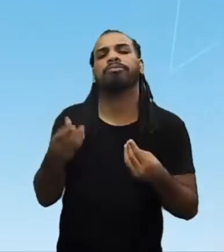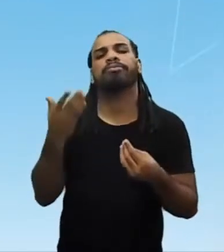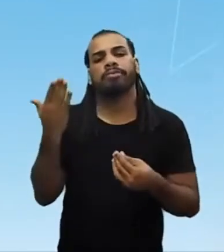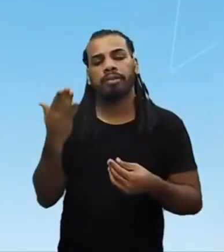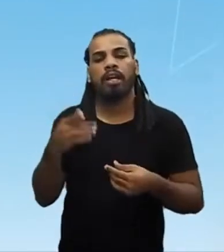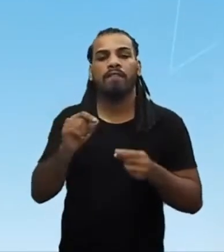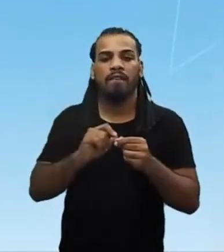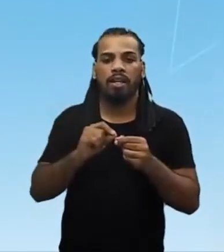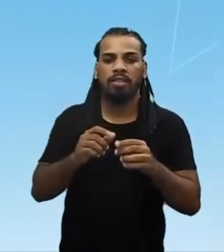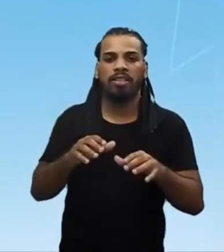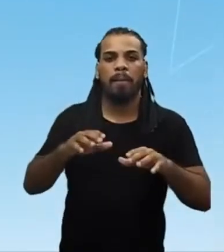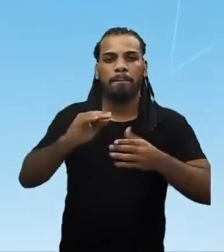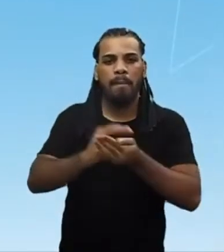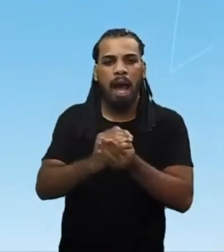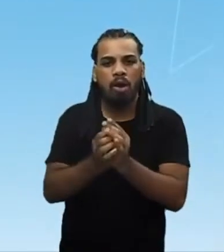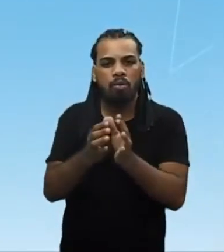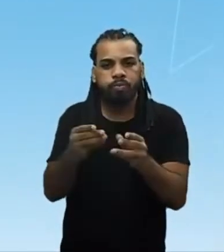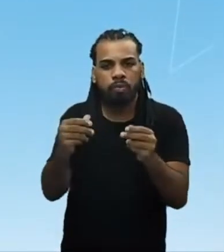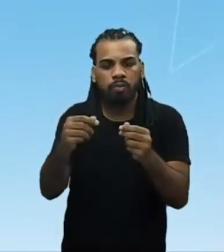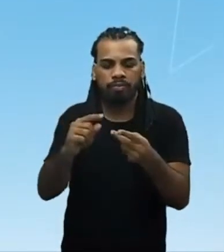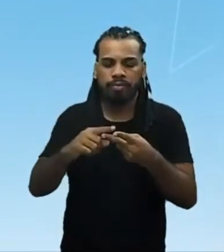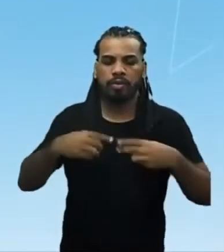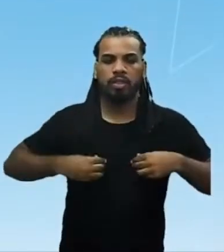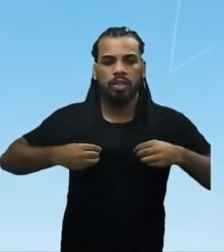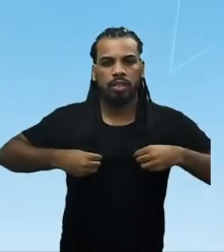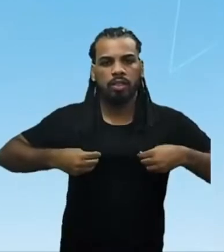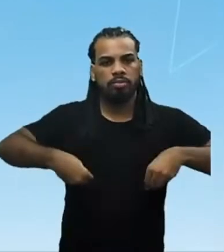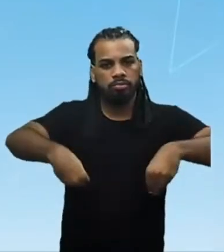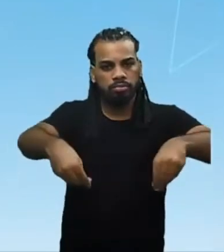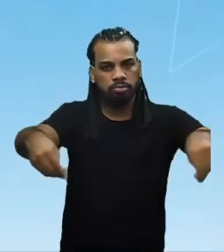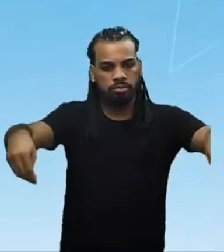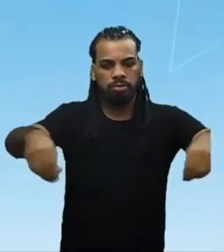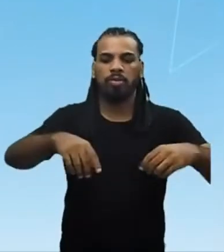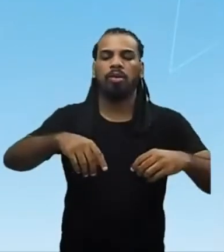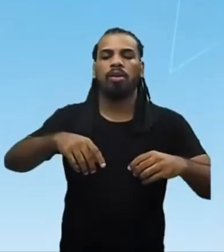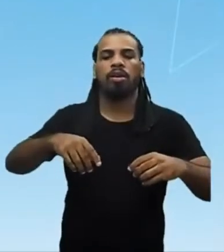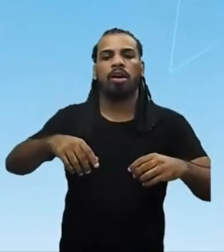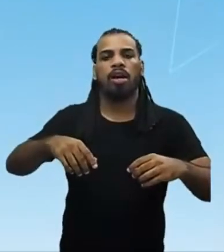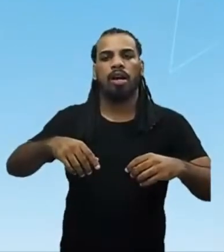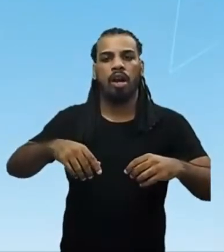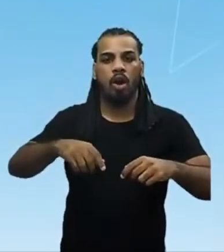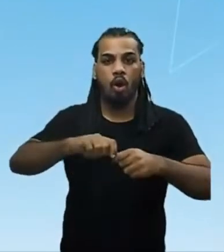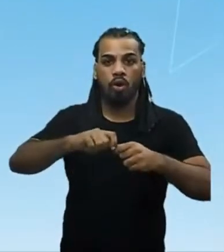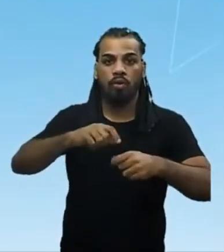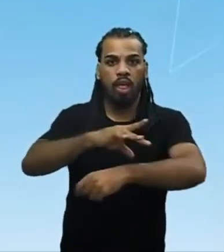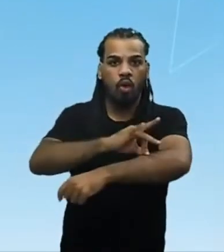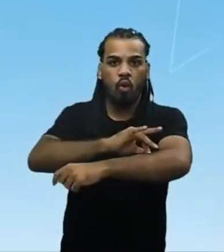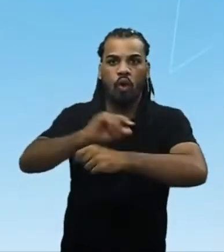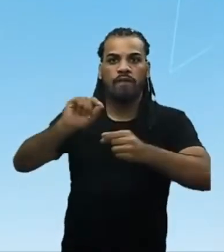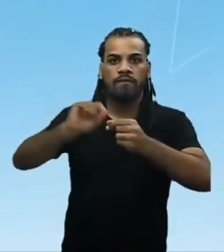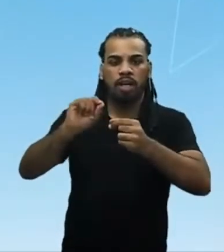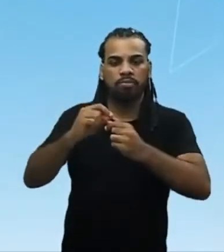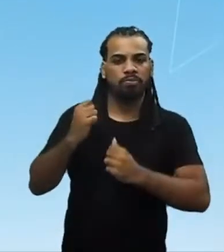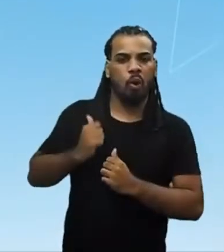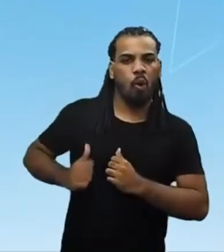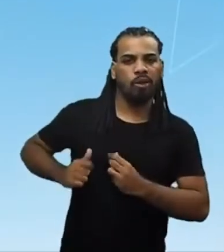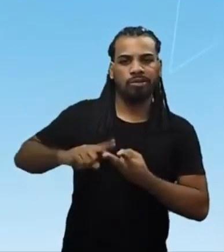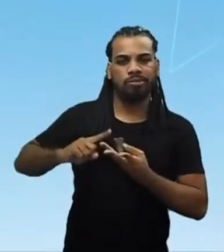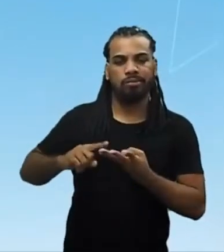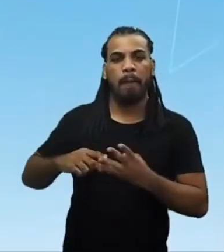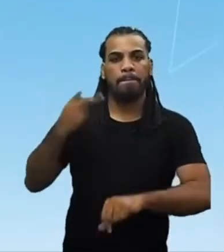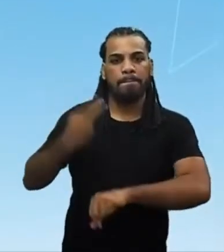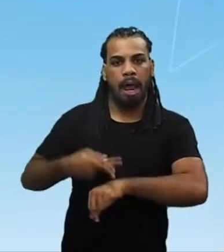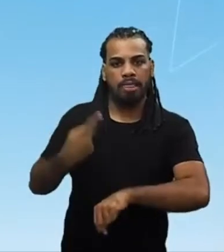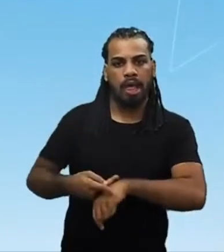produção de cerâmica, tecidos, artesanatos em ouro, bronze e prata. Eram